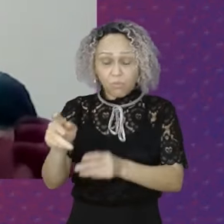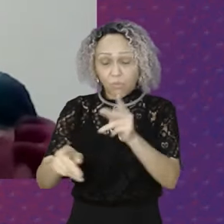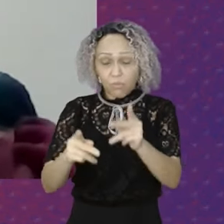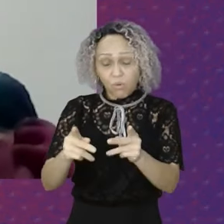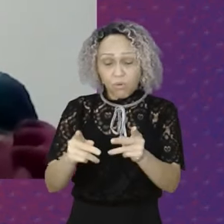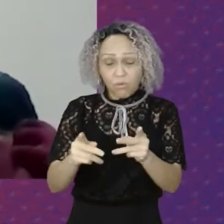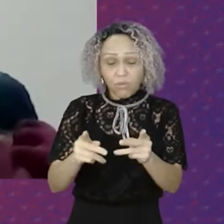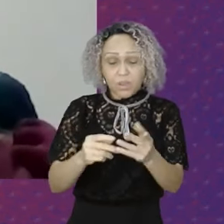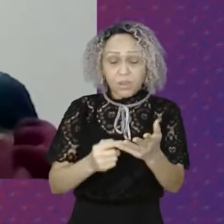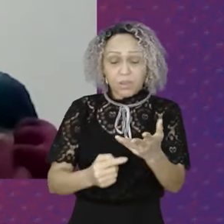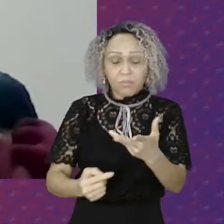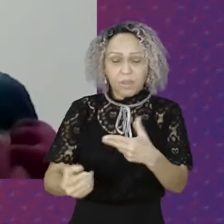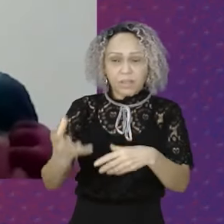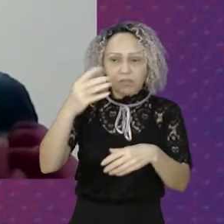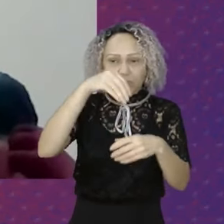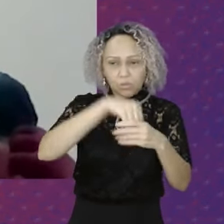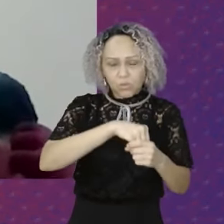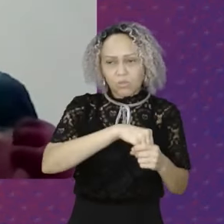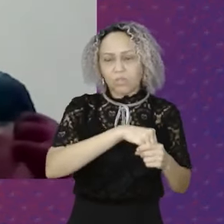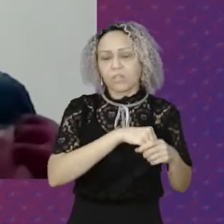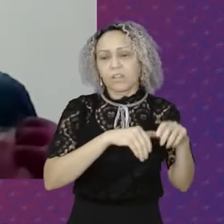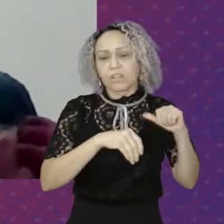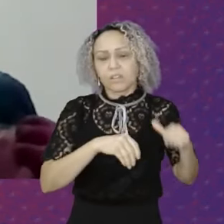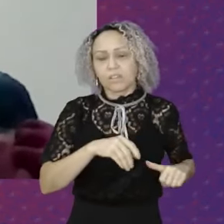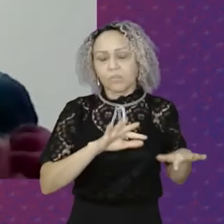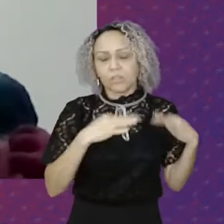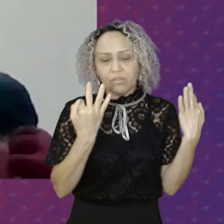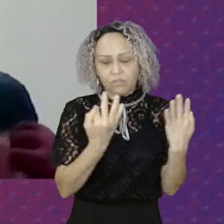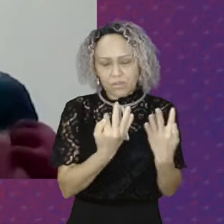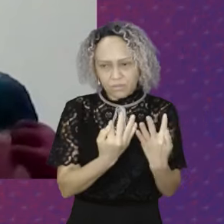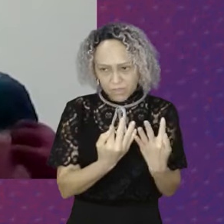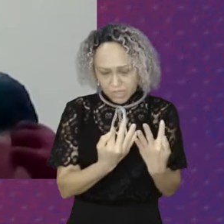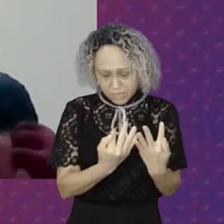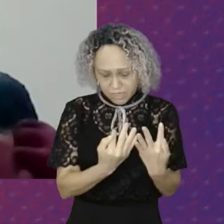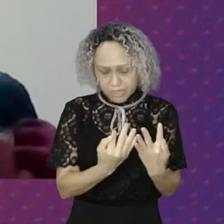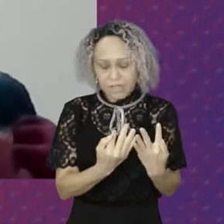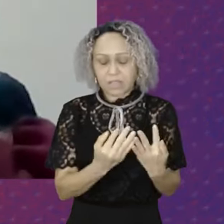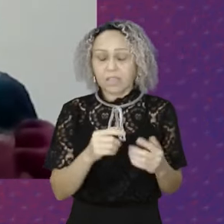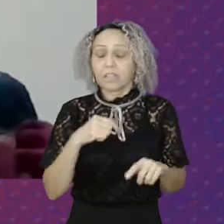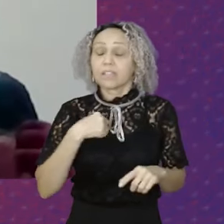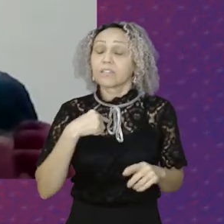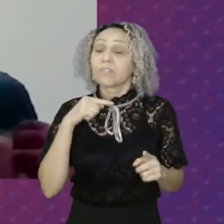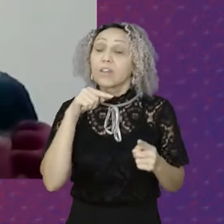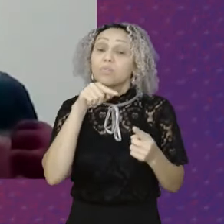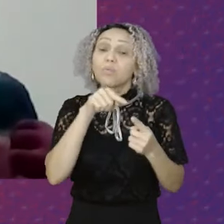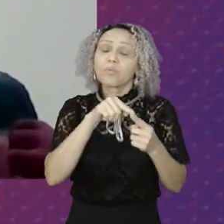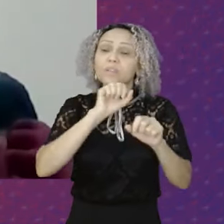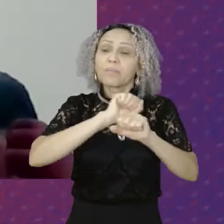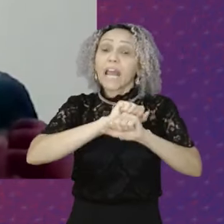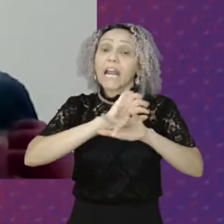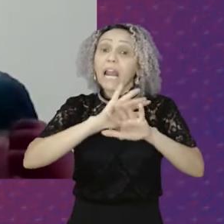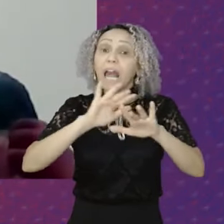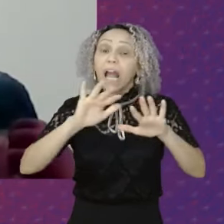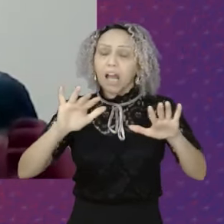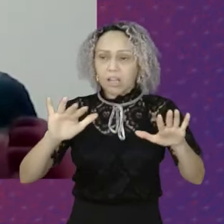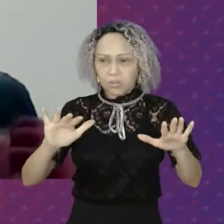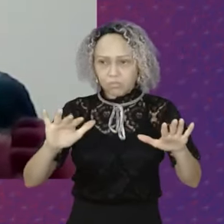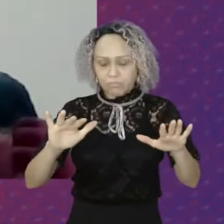objetivo Uma intencionalidade Mais clara Fazendo a unificação De todos